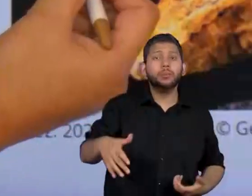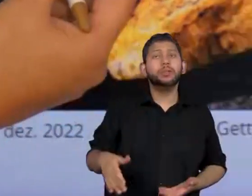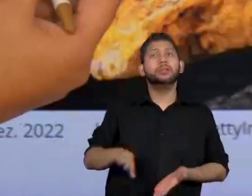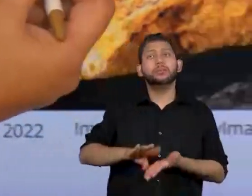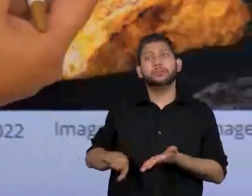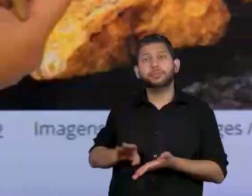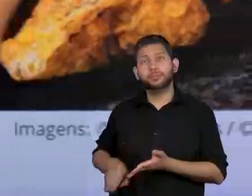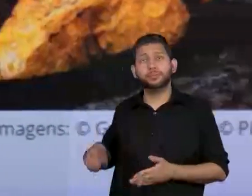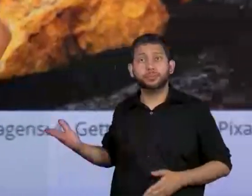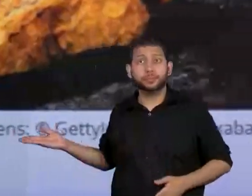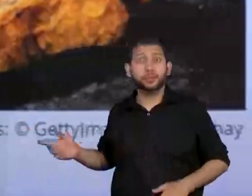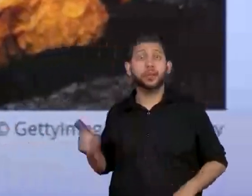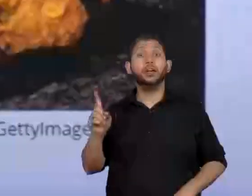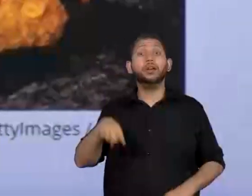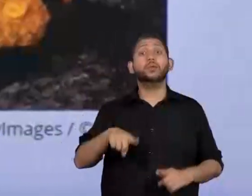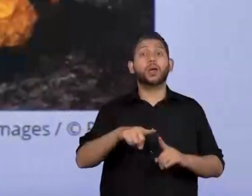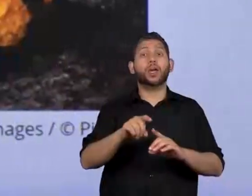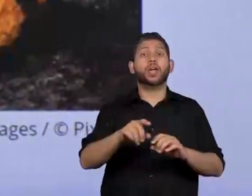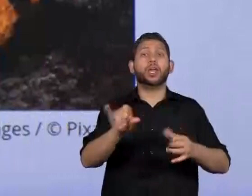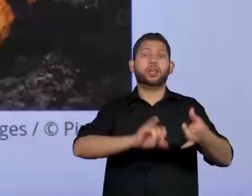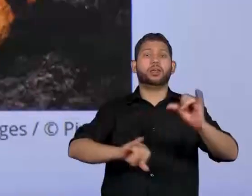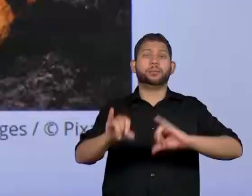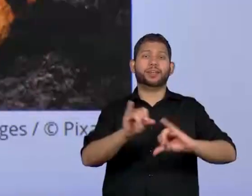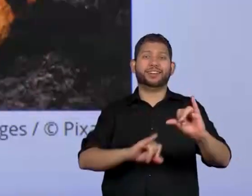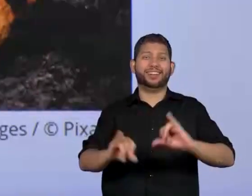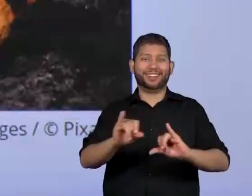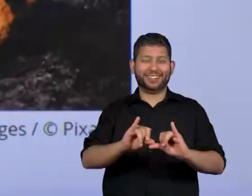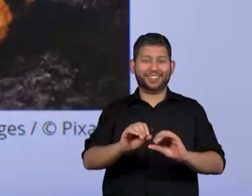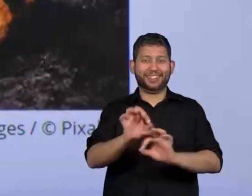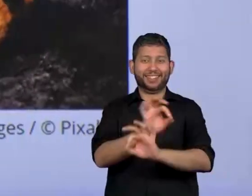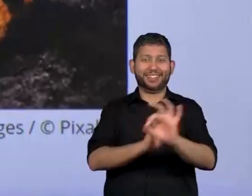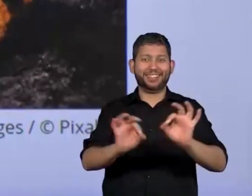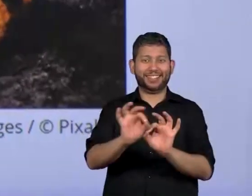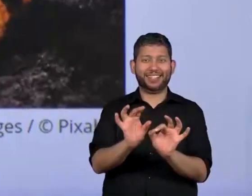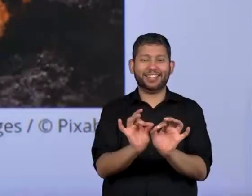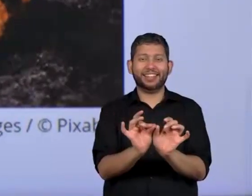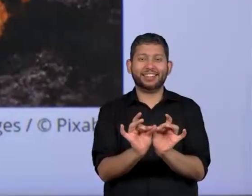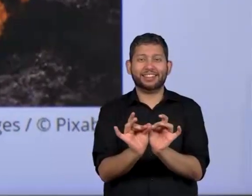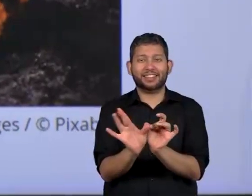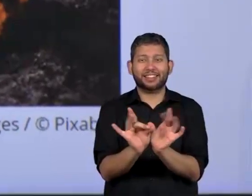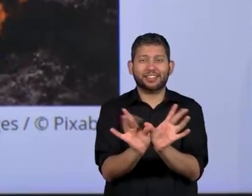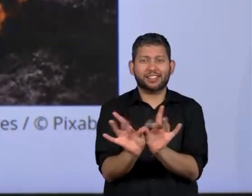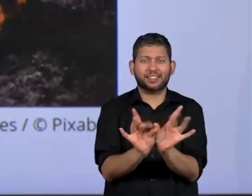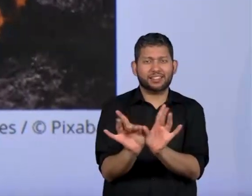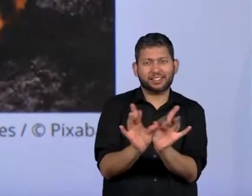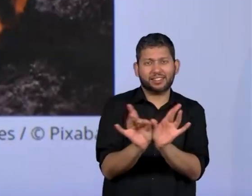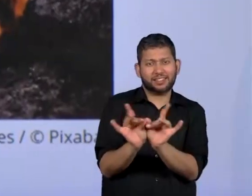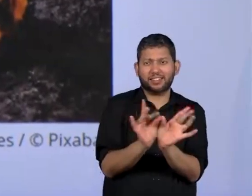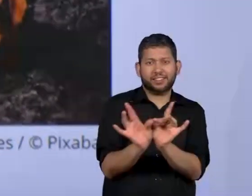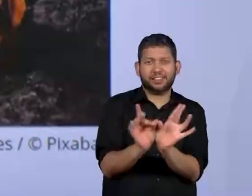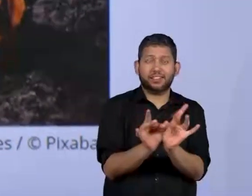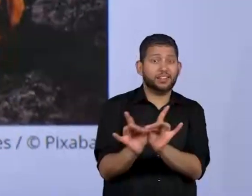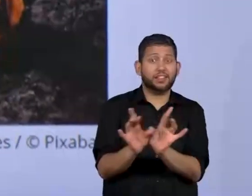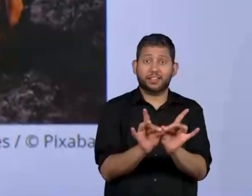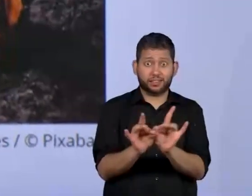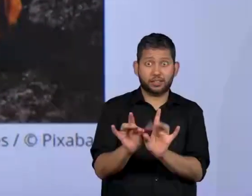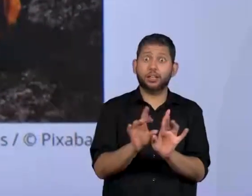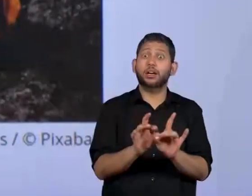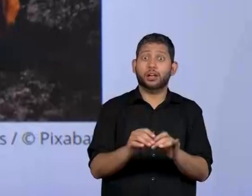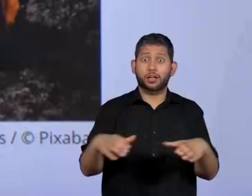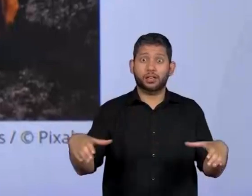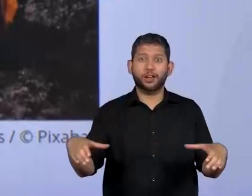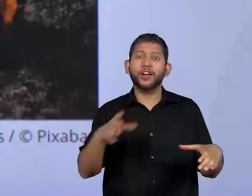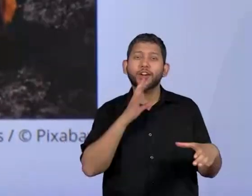E a última imagem, 7, é o urânio, que aí está ligado à energia nuclear. É o